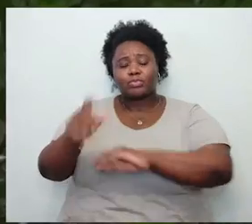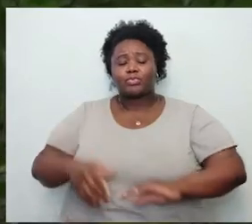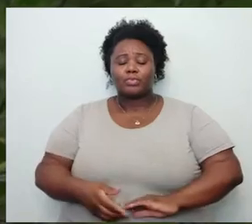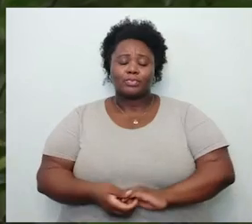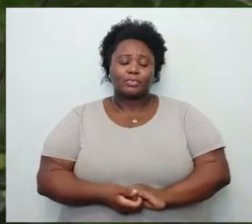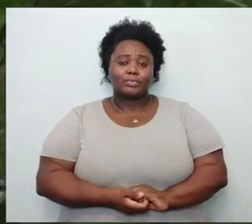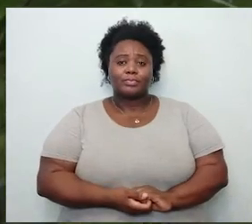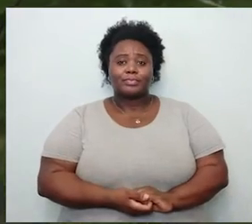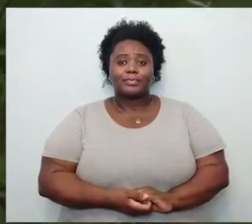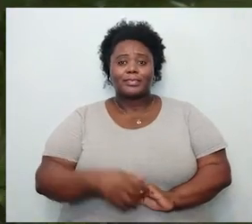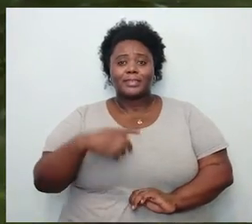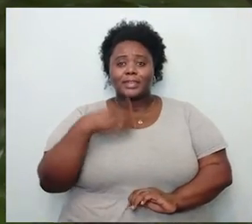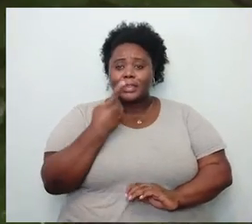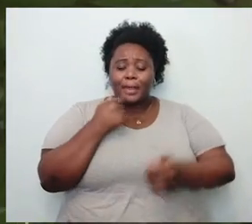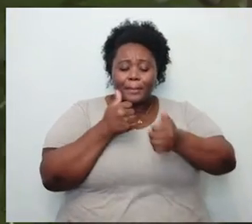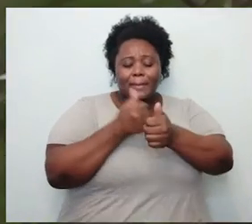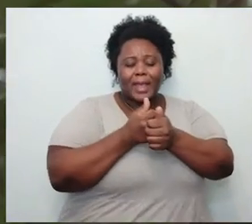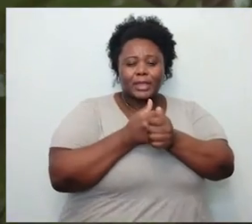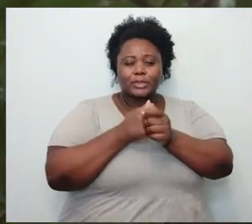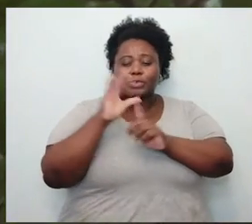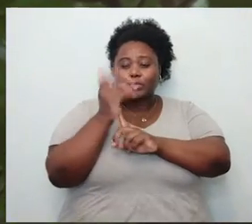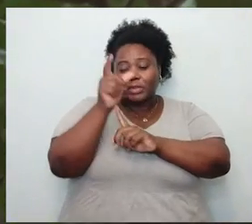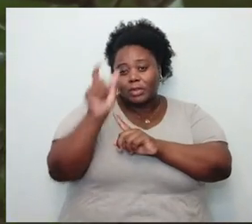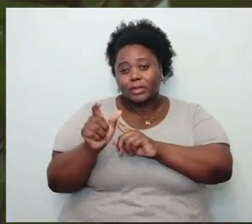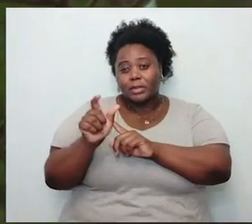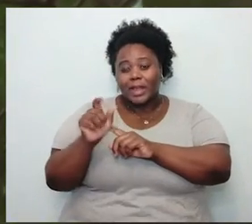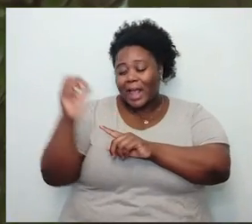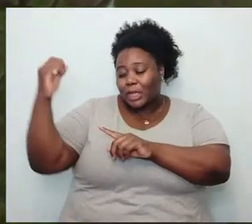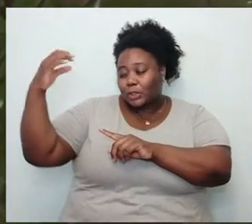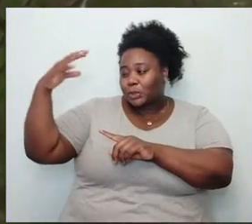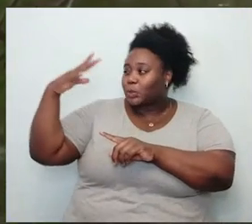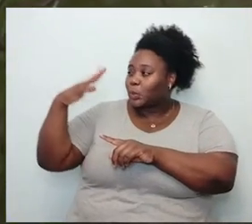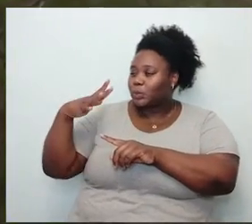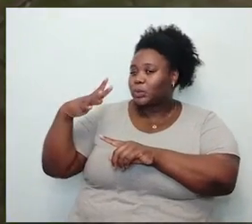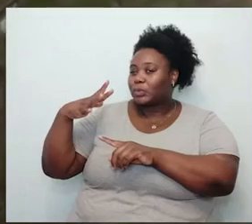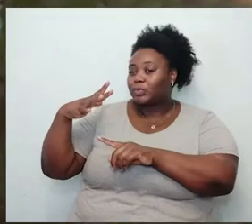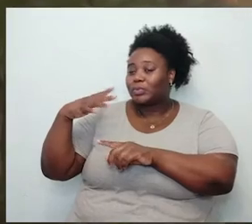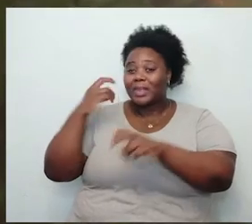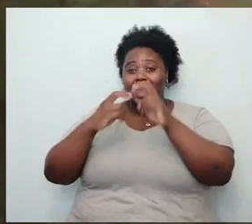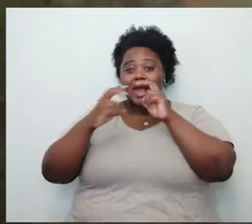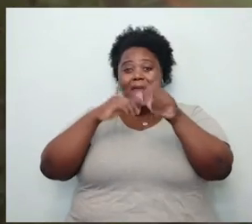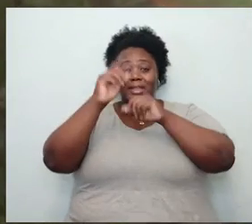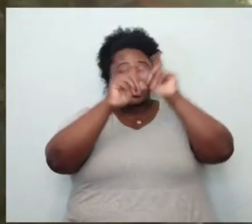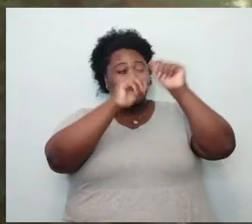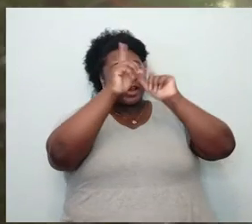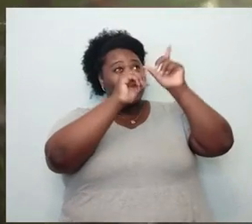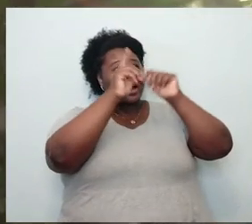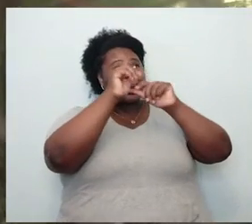Close nos artistas, focos de luzes, canta a estrela,